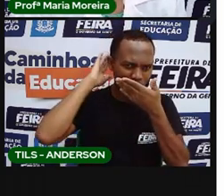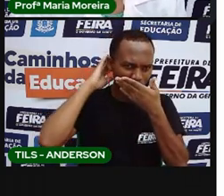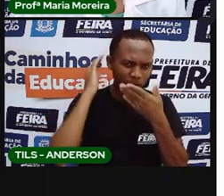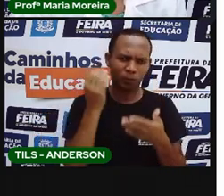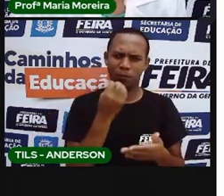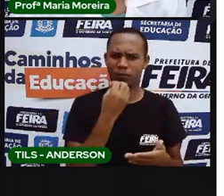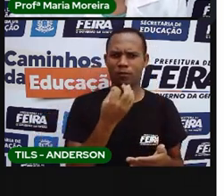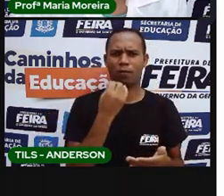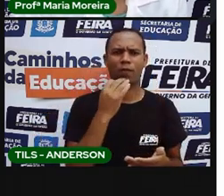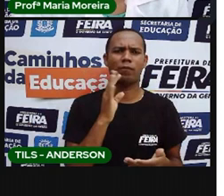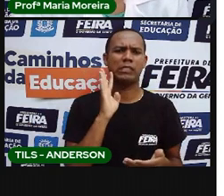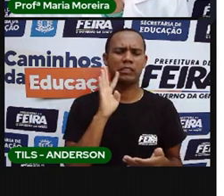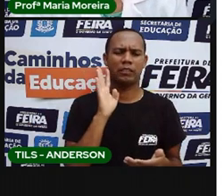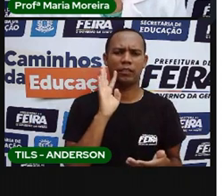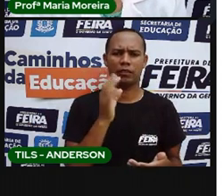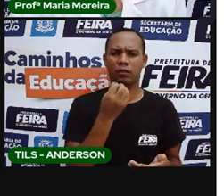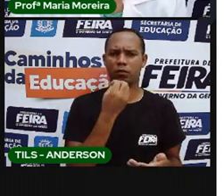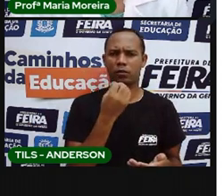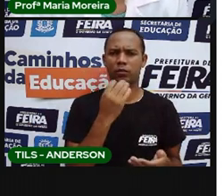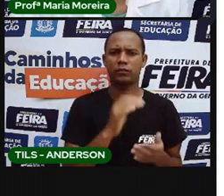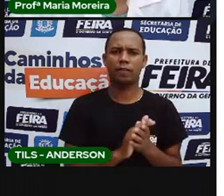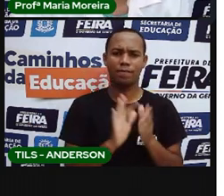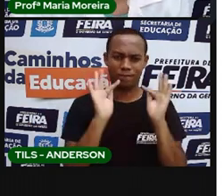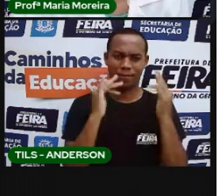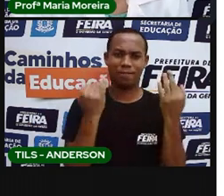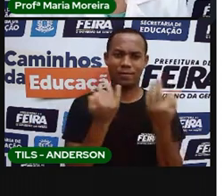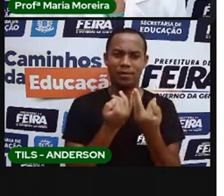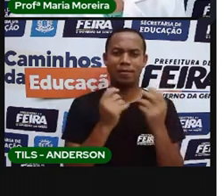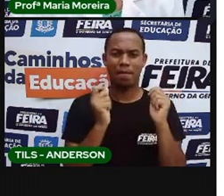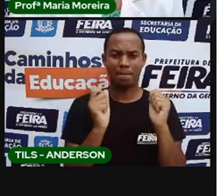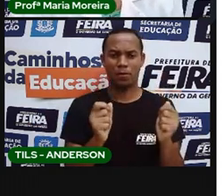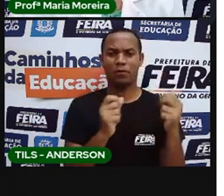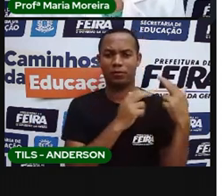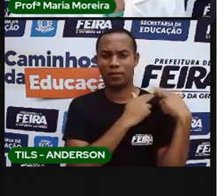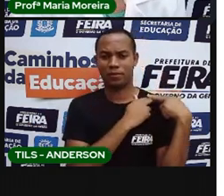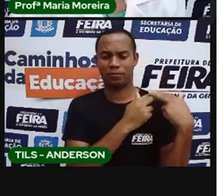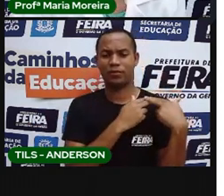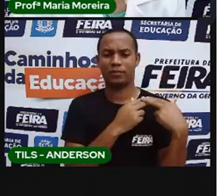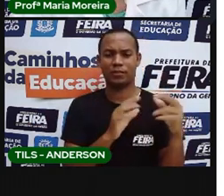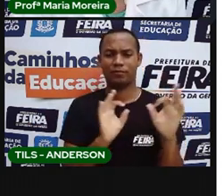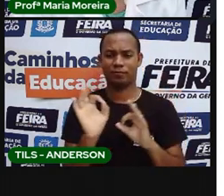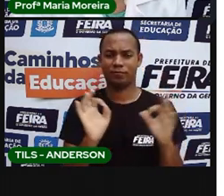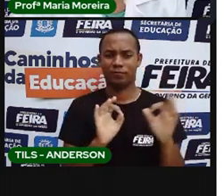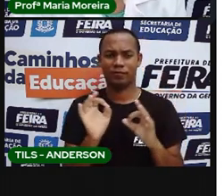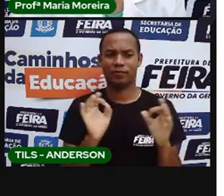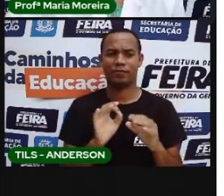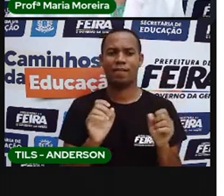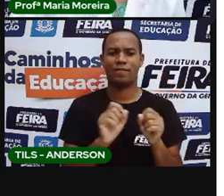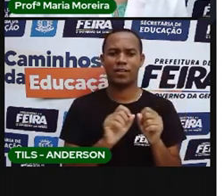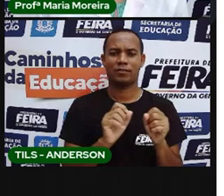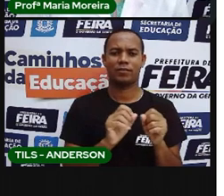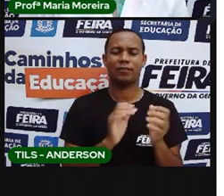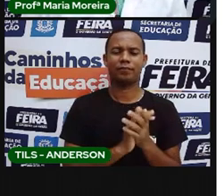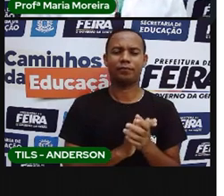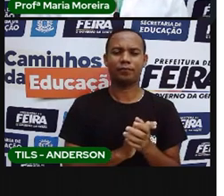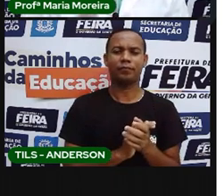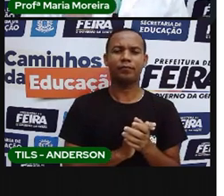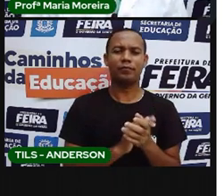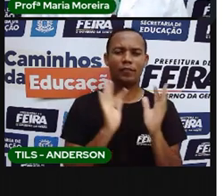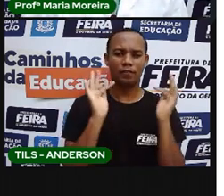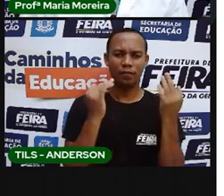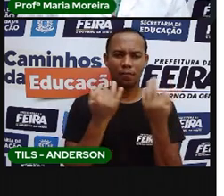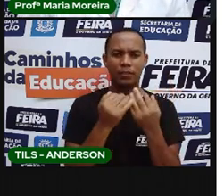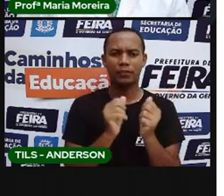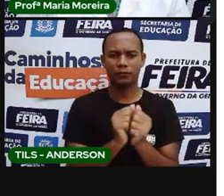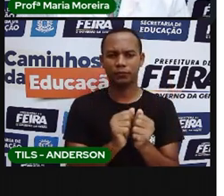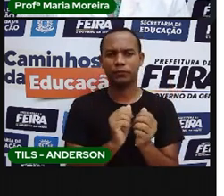dica para quem quiser fazer com os responsáveis. Nada de cozinha, para vocês, não há mais sozinhos, nada disso com o responsável. Então,